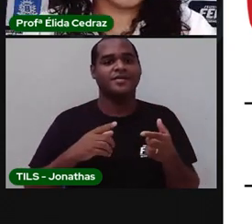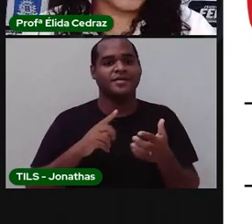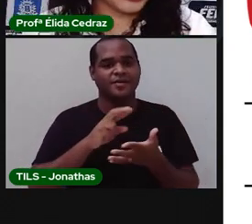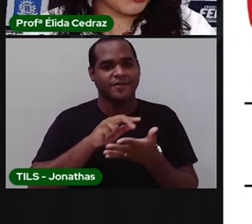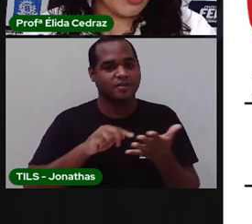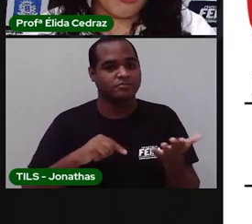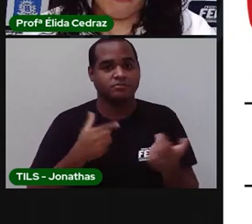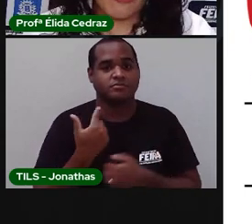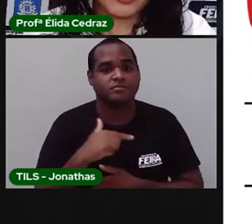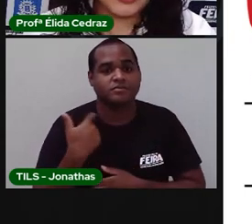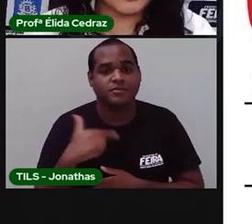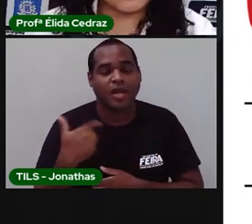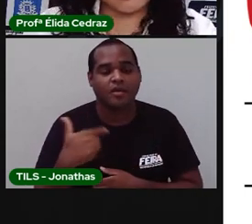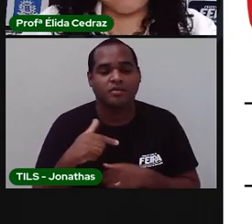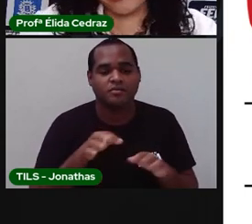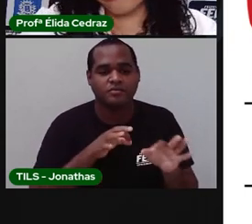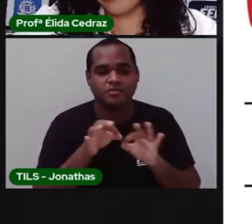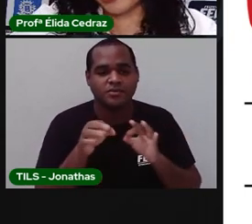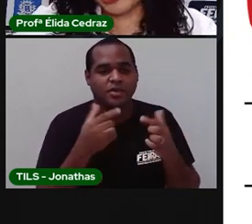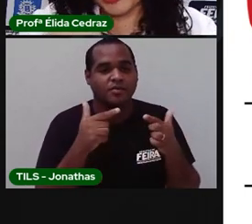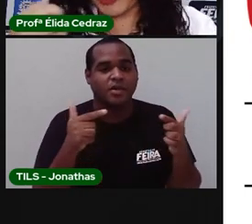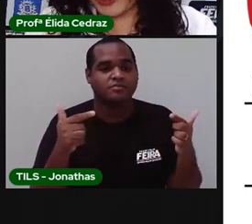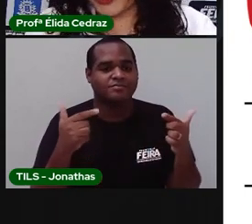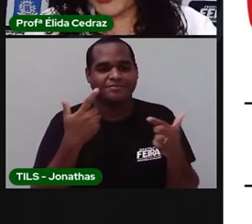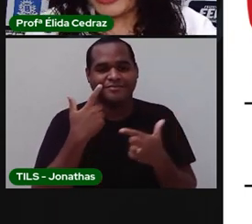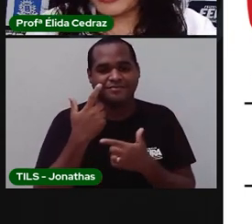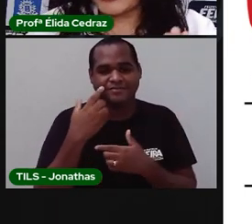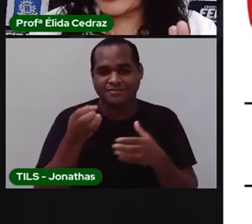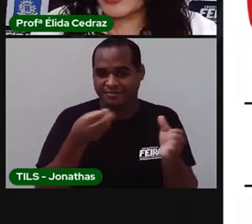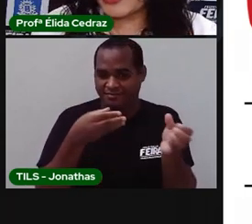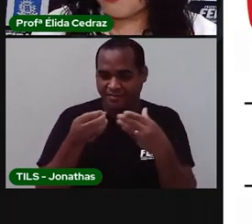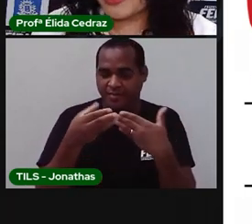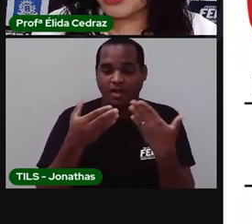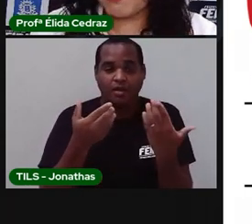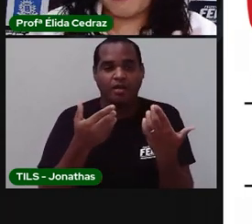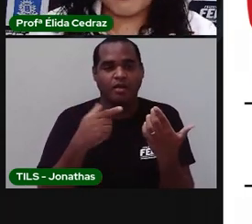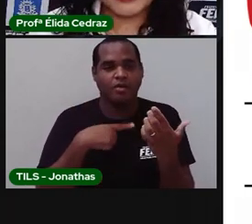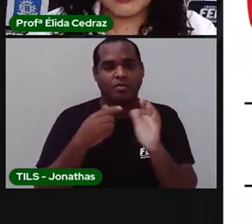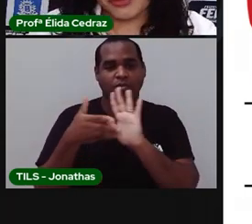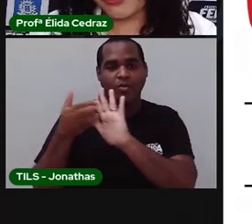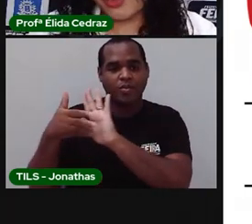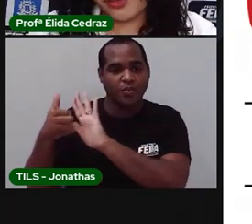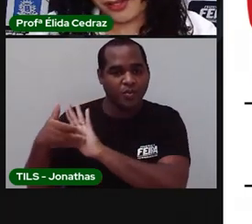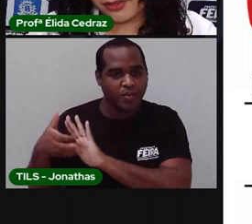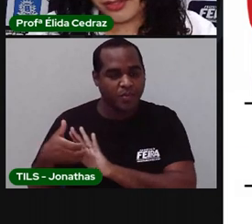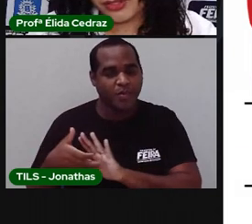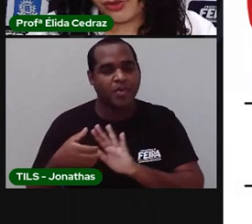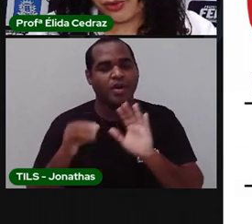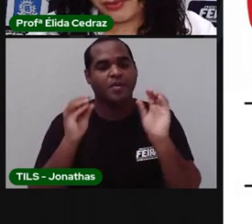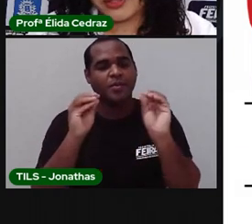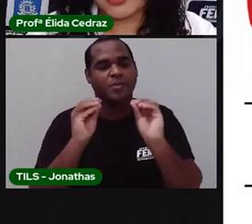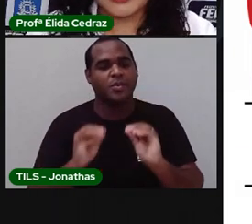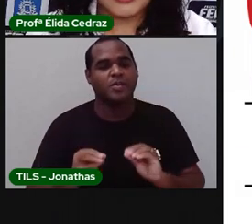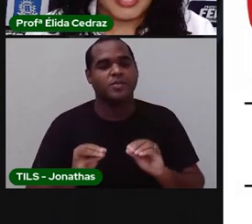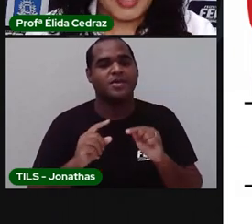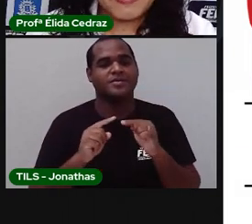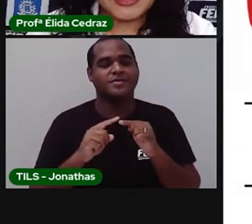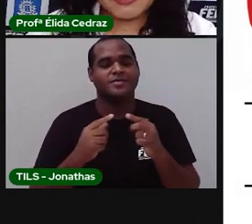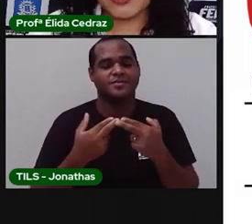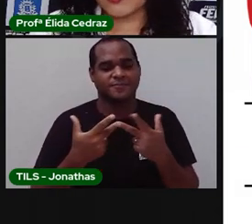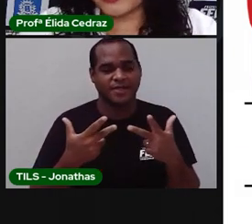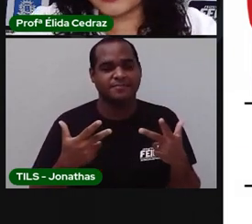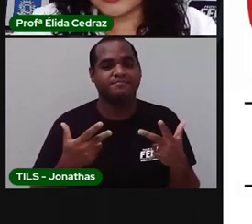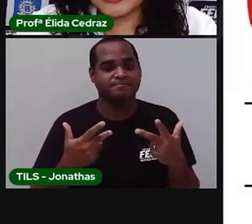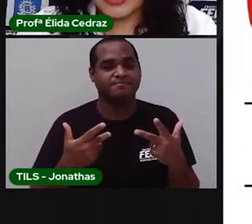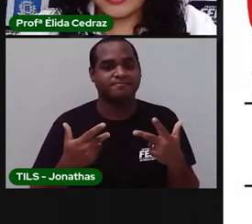Não tinha uma ordem. A Pró foi tirando. E aí, no bate-papo, vocês foram colocando os nomes. A